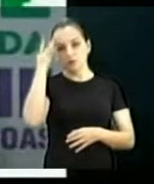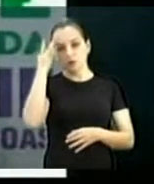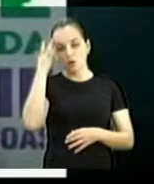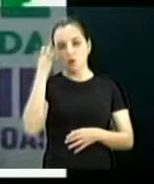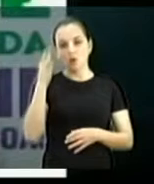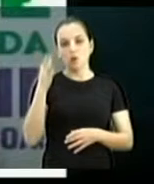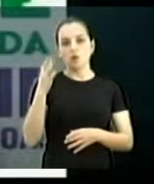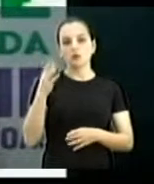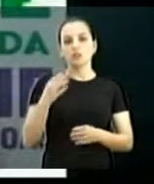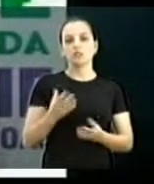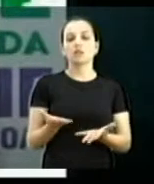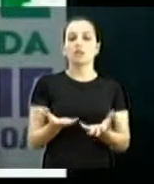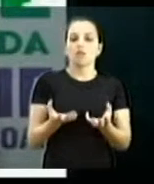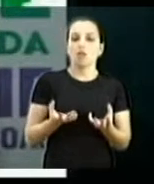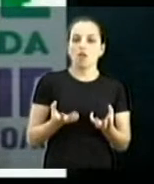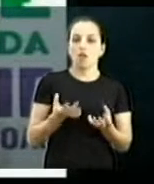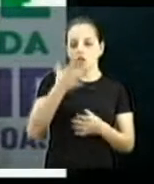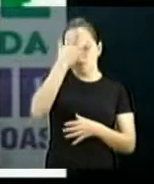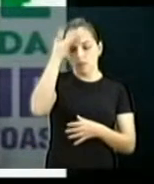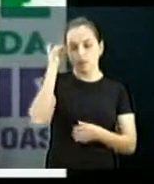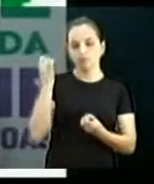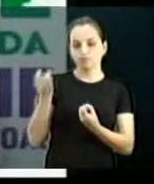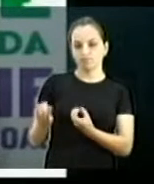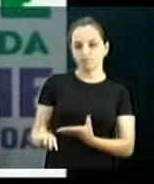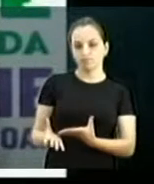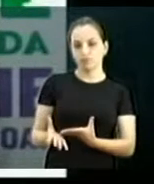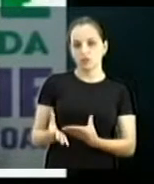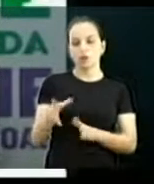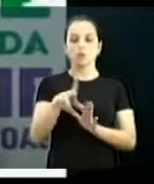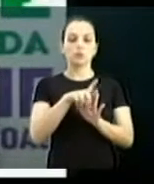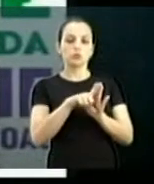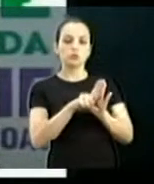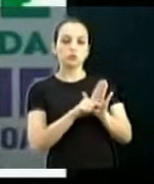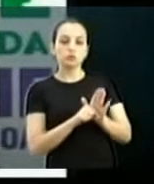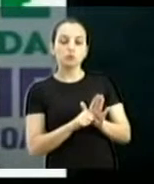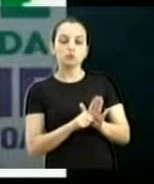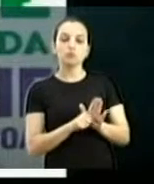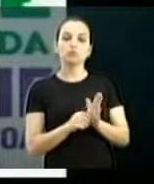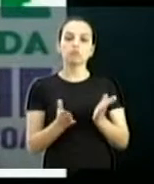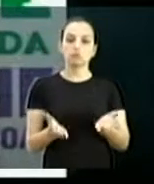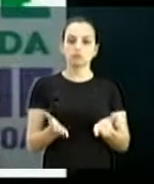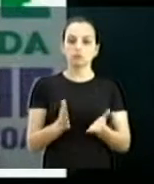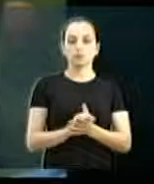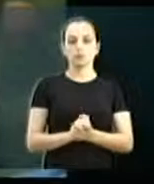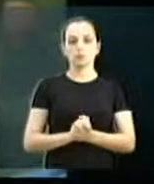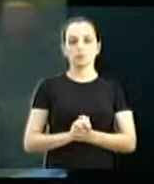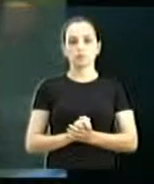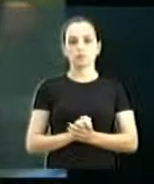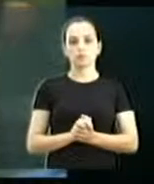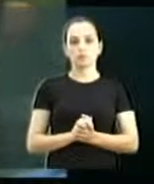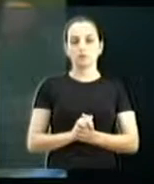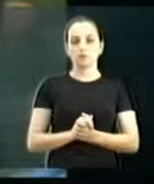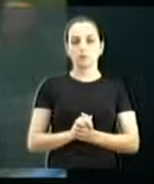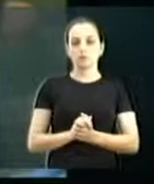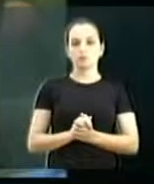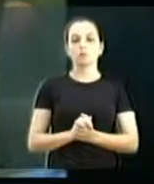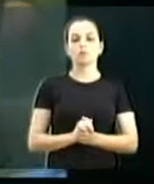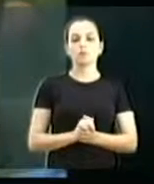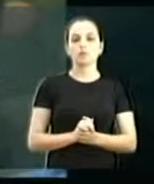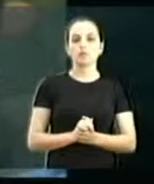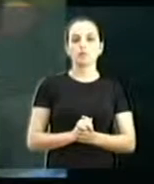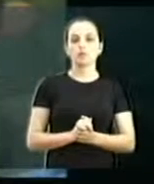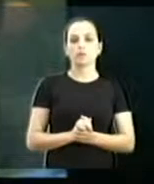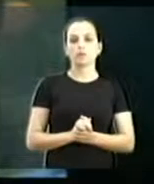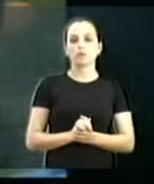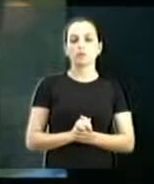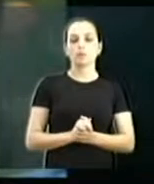conscientização para minimizar a prática criminosa. Então, está aí, jogue